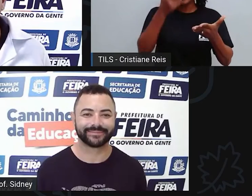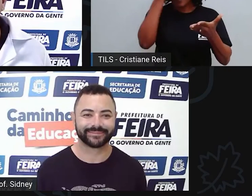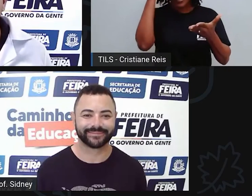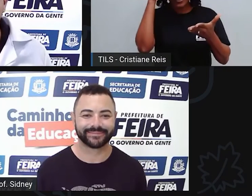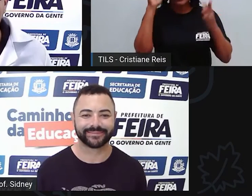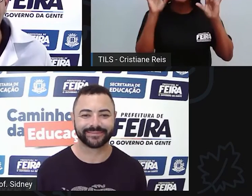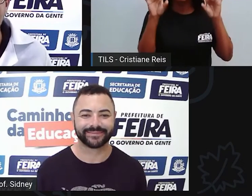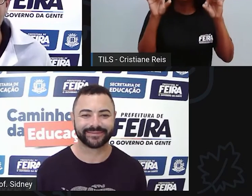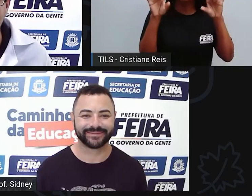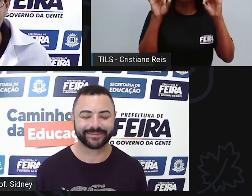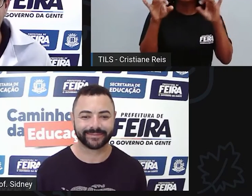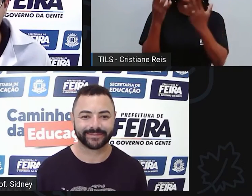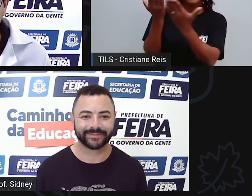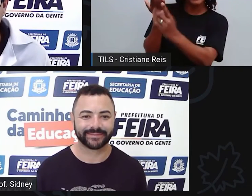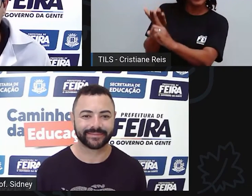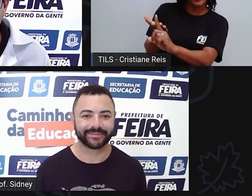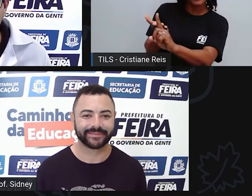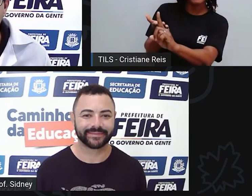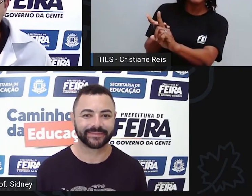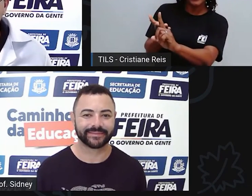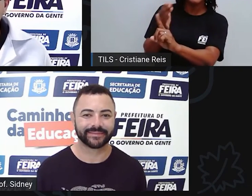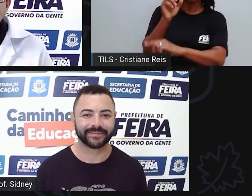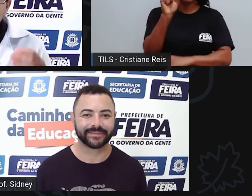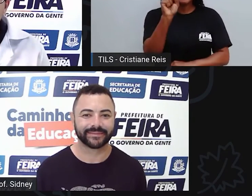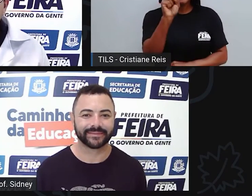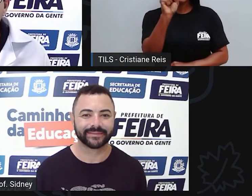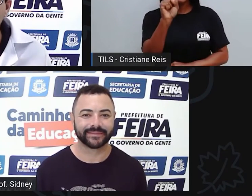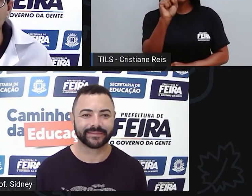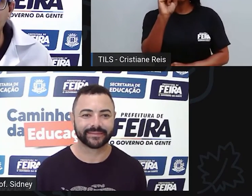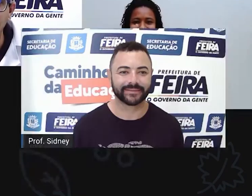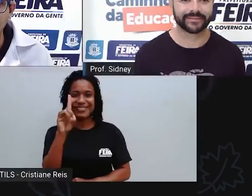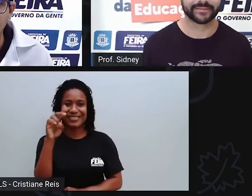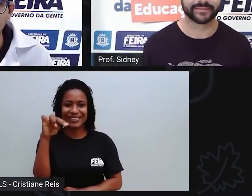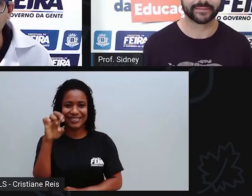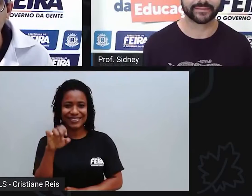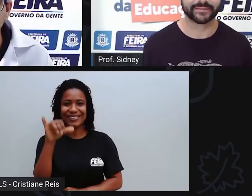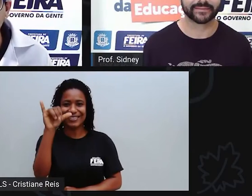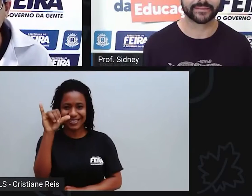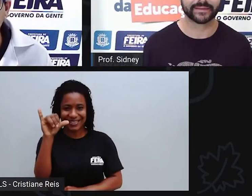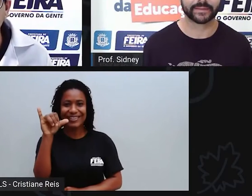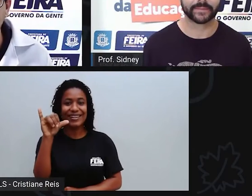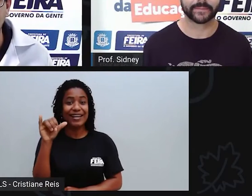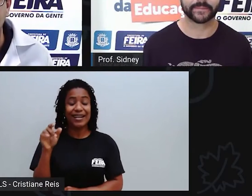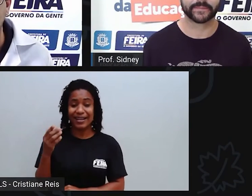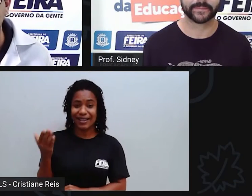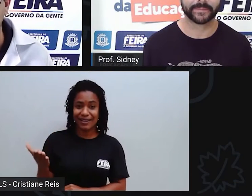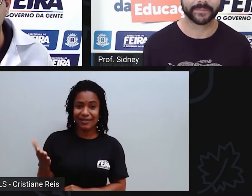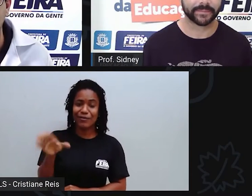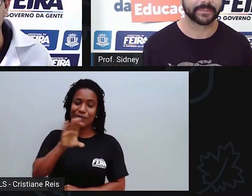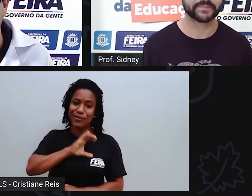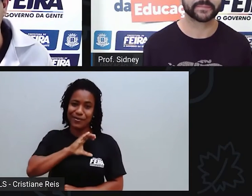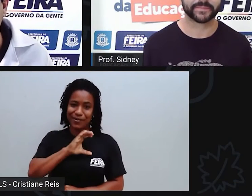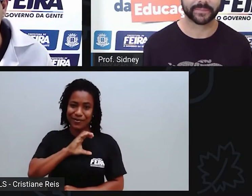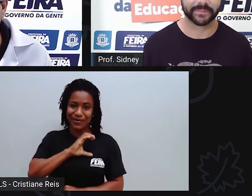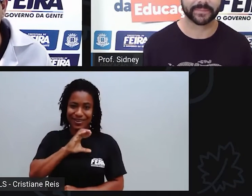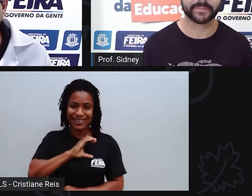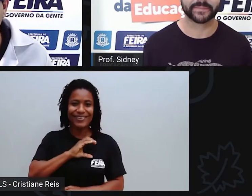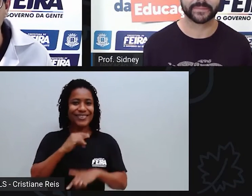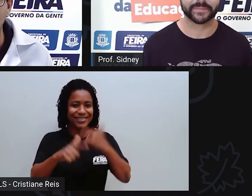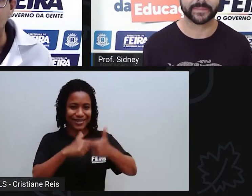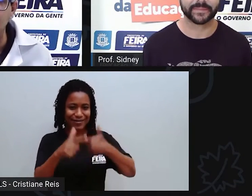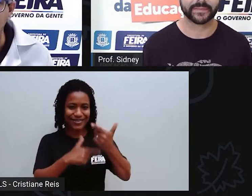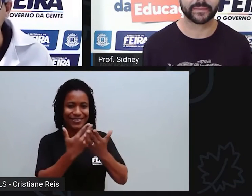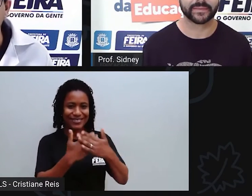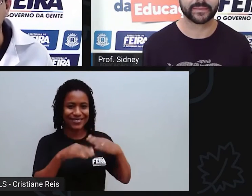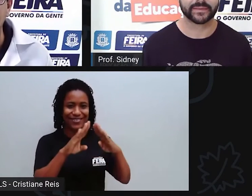professor Sidney Araújo. Sidney foi meu colega, né? Durante dois anos demos aulas na mesma escola,